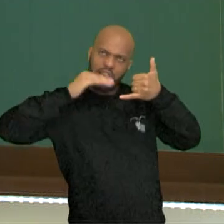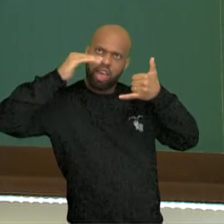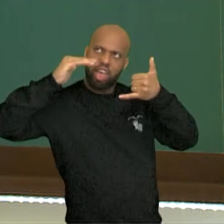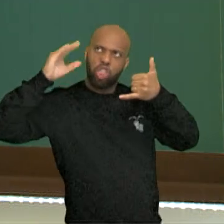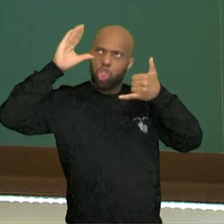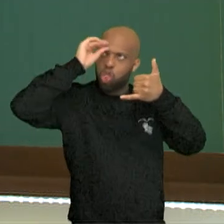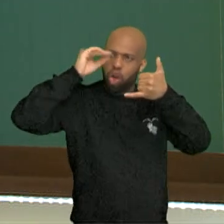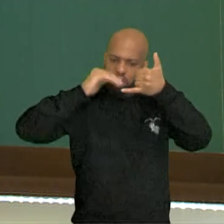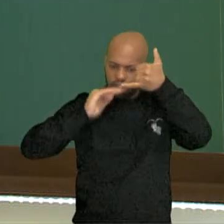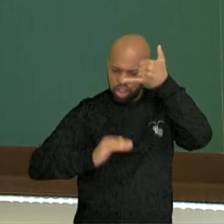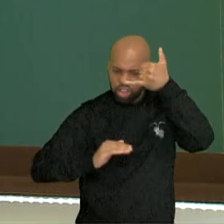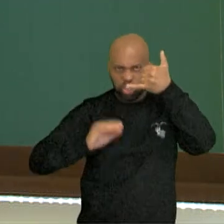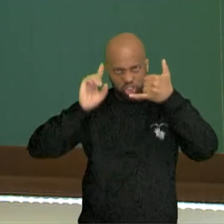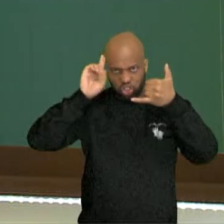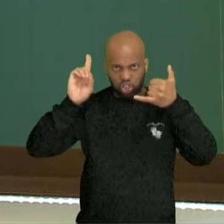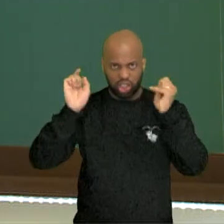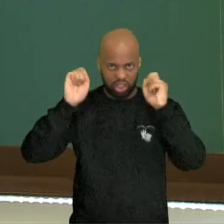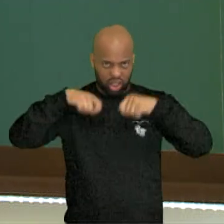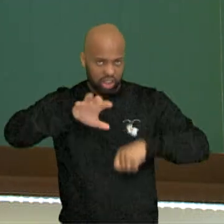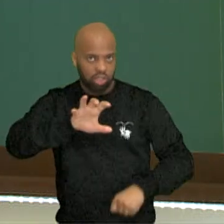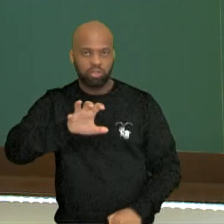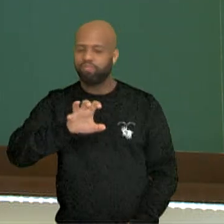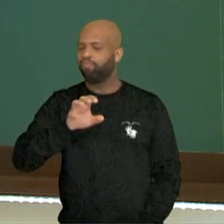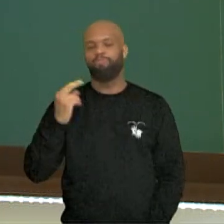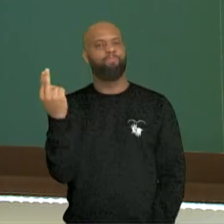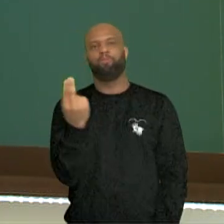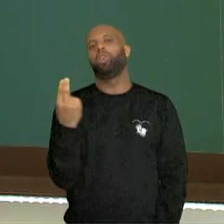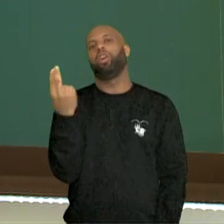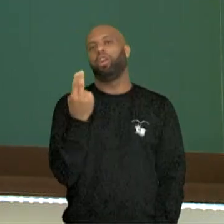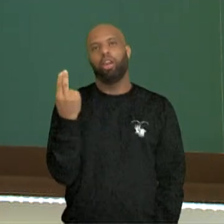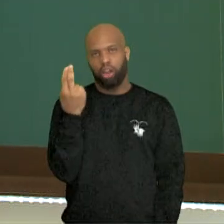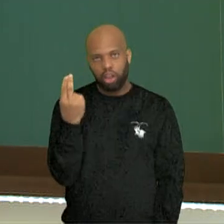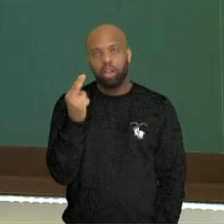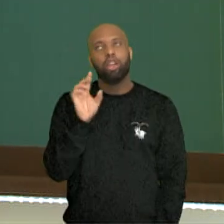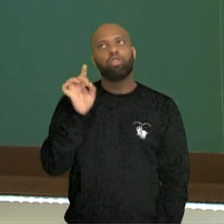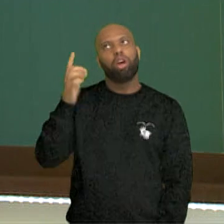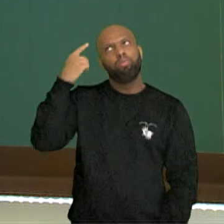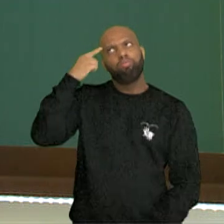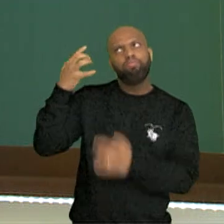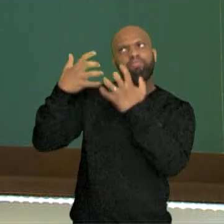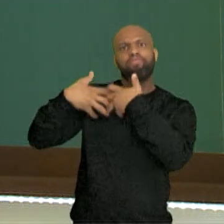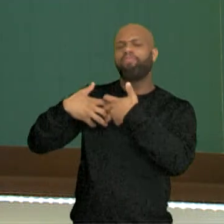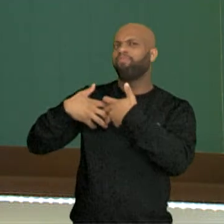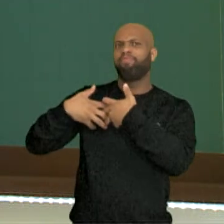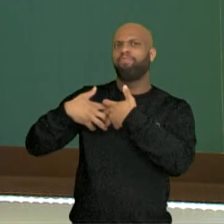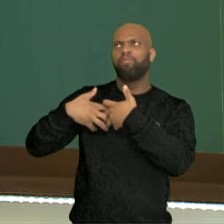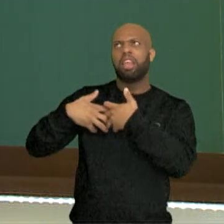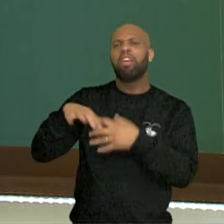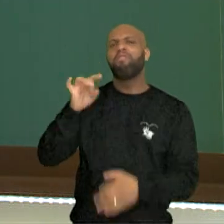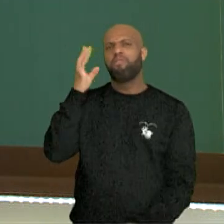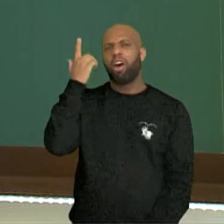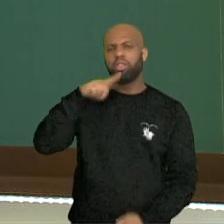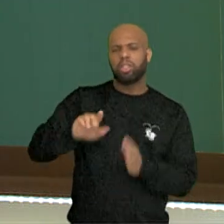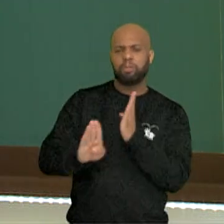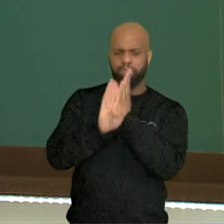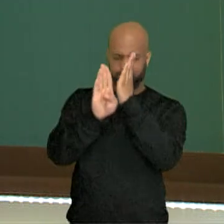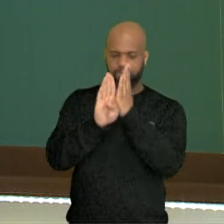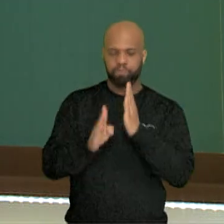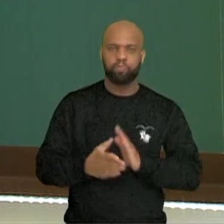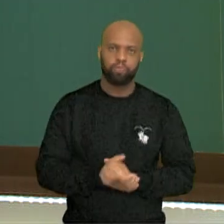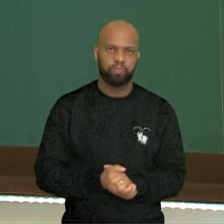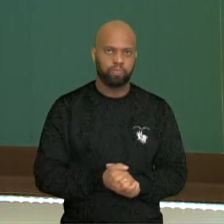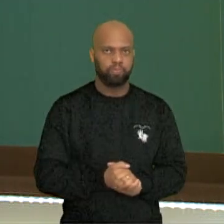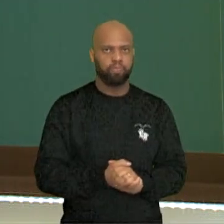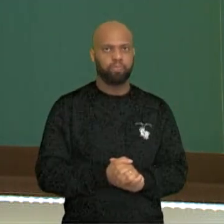que é possível? De verdade? Não, né, pessoal? Então, só pensar um pouquinho, não é nada difícil de identificar isso, tá?